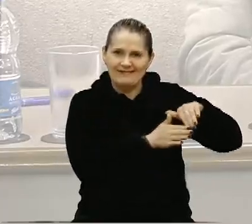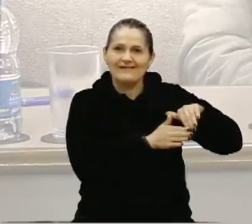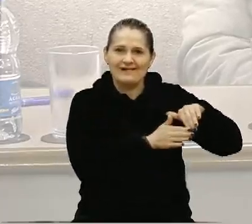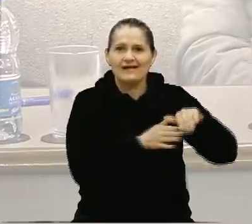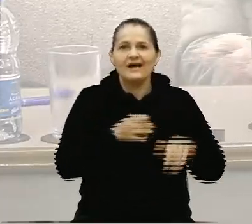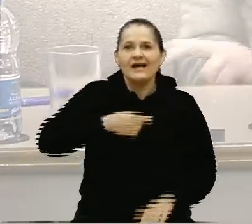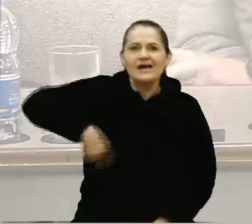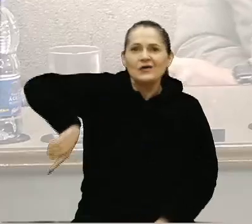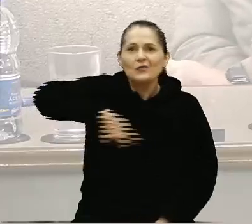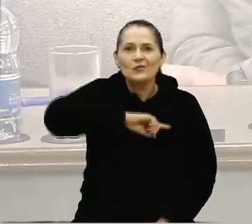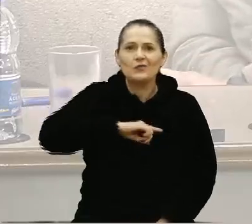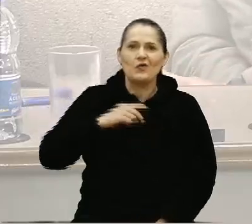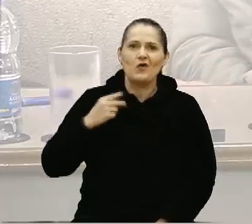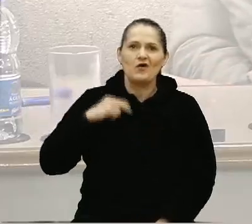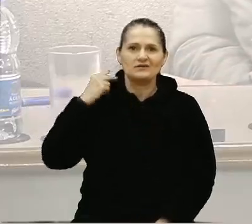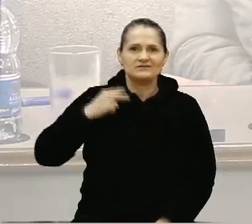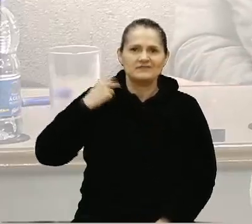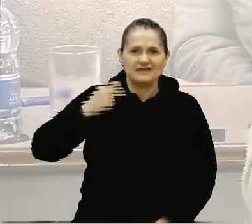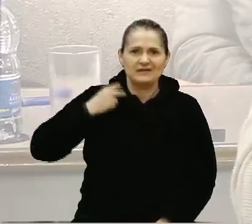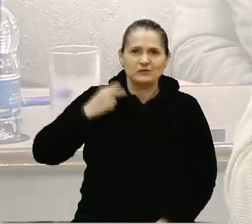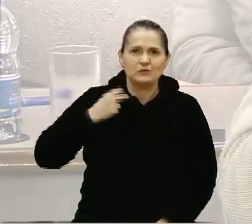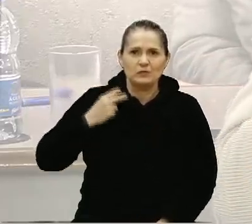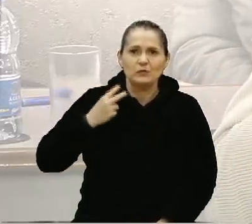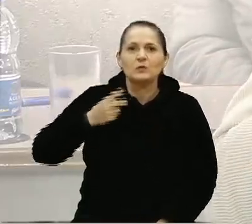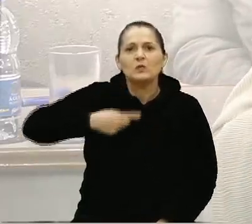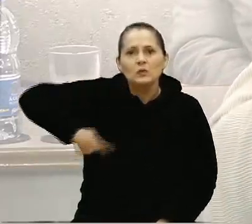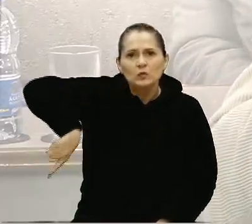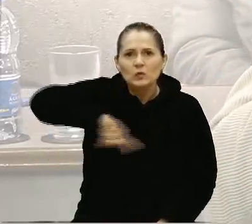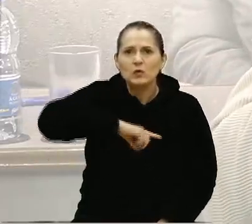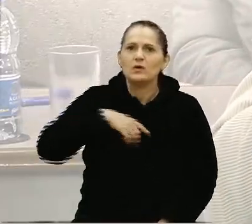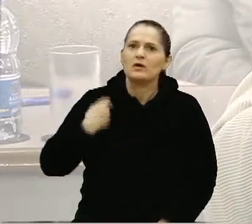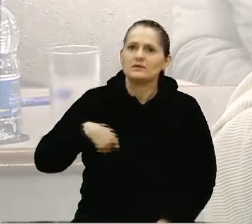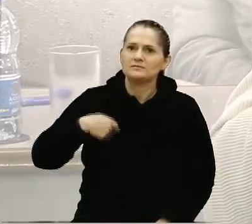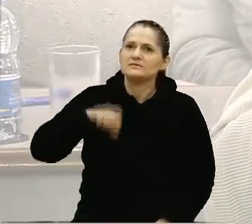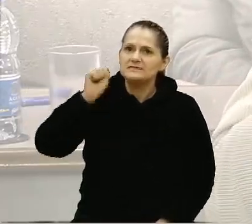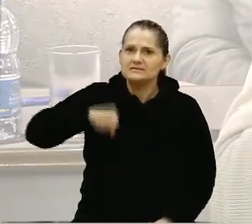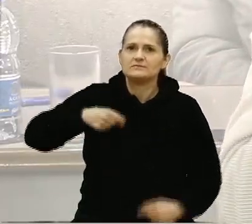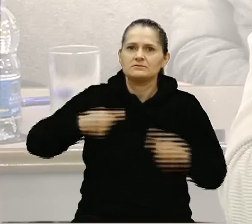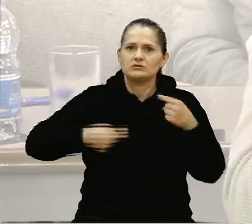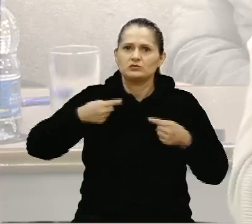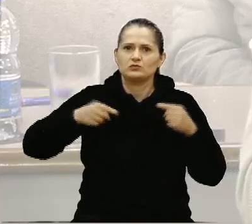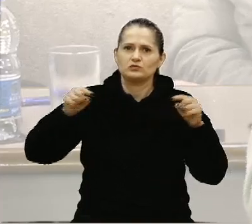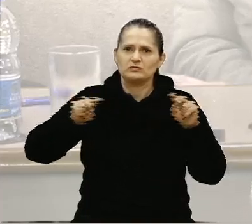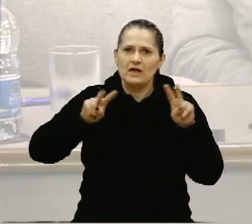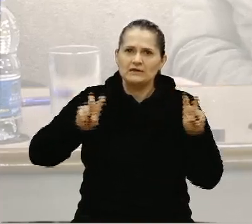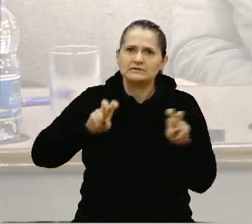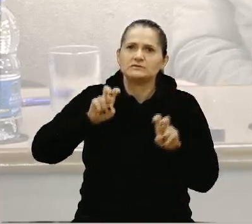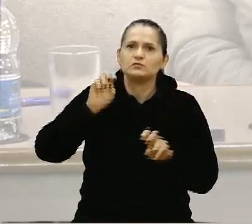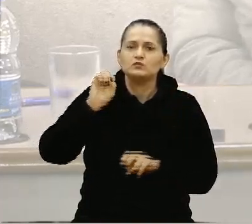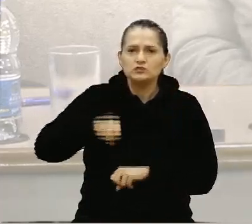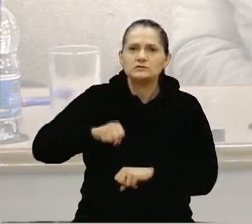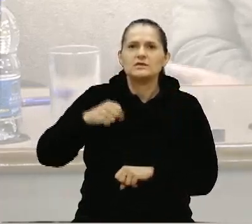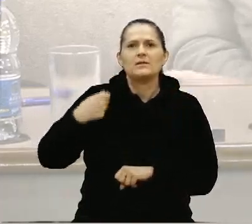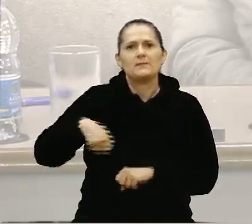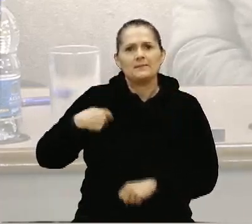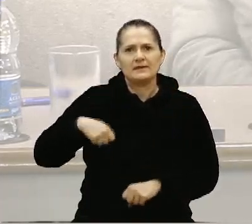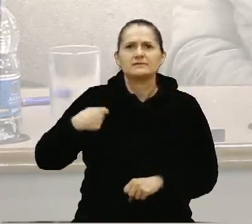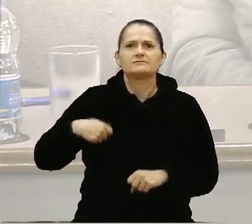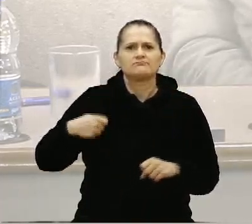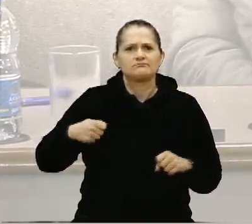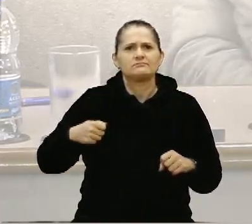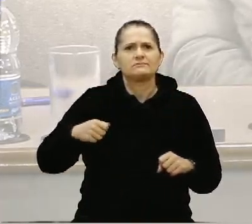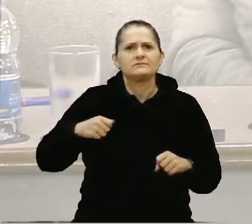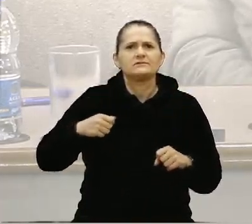como parlamentares, como vereadores, temos sim que discutirmos esses assuntos. Temos sim que trazer à tona esses assuntos,